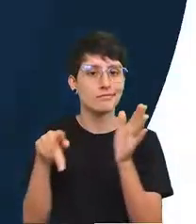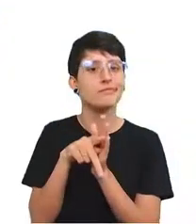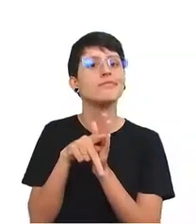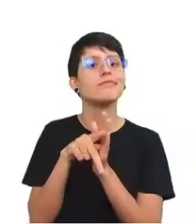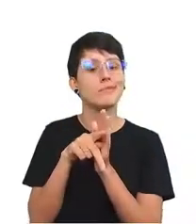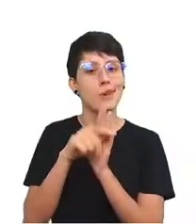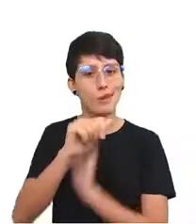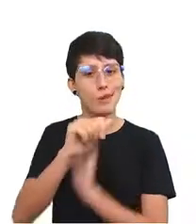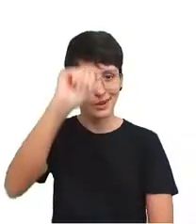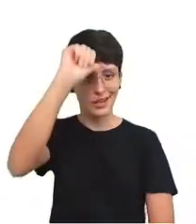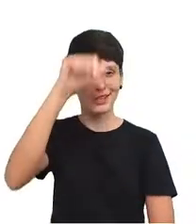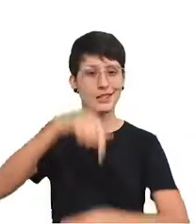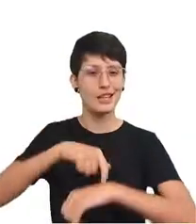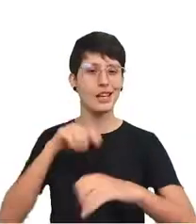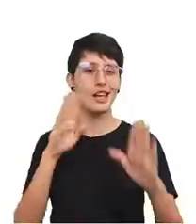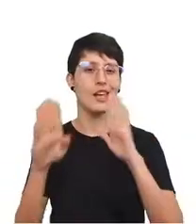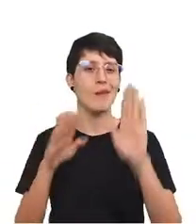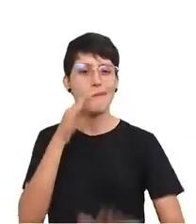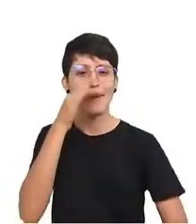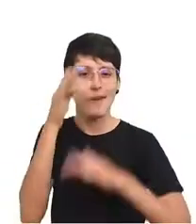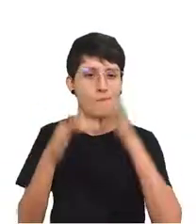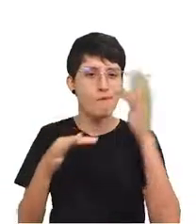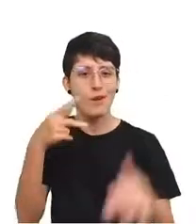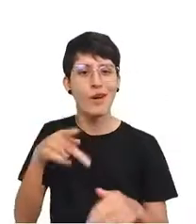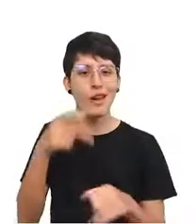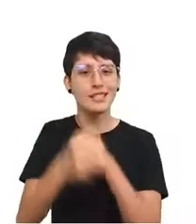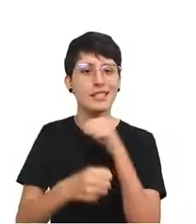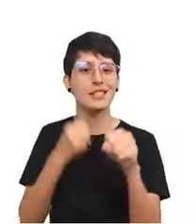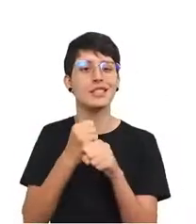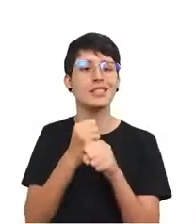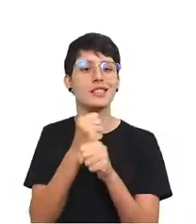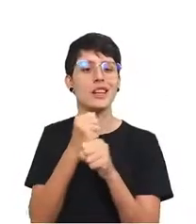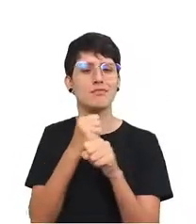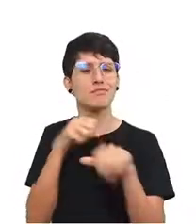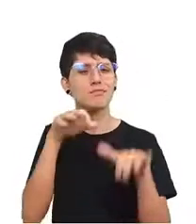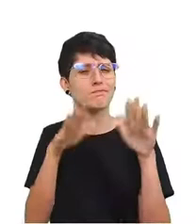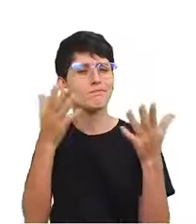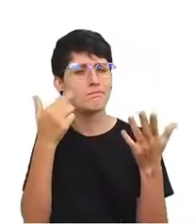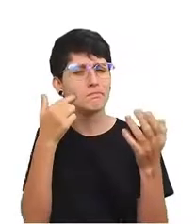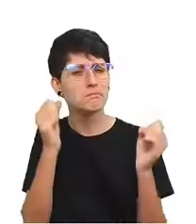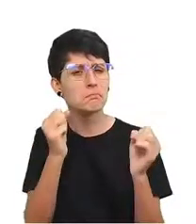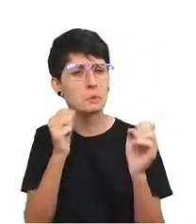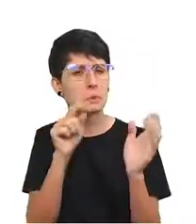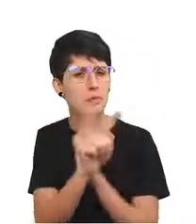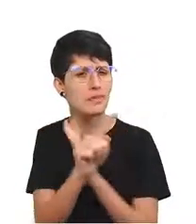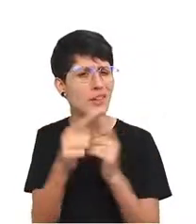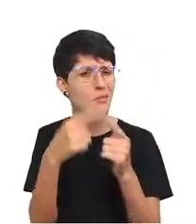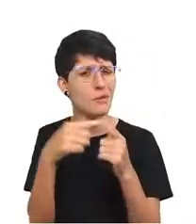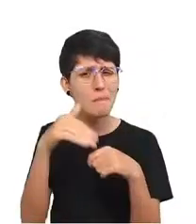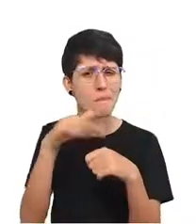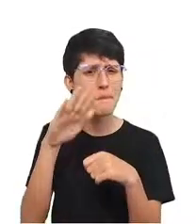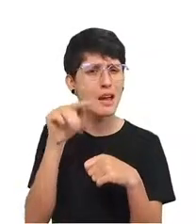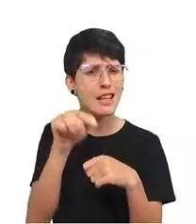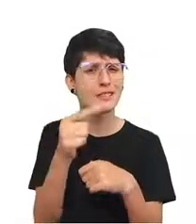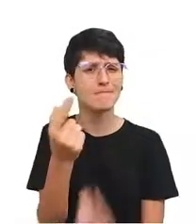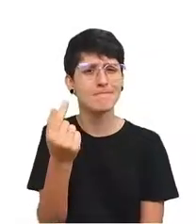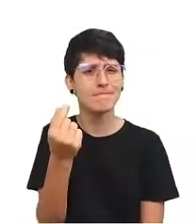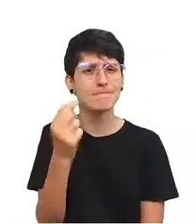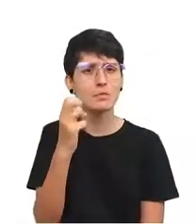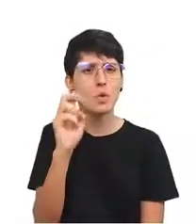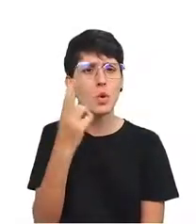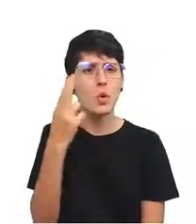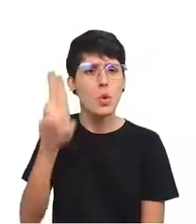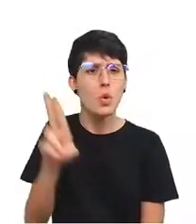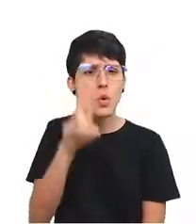na primavera deste ano. Então, talvez a gente pergunte, por que, além do valor, da utilidade